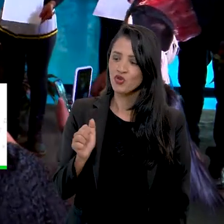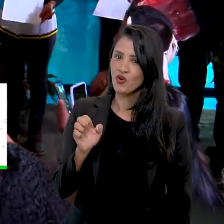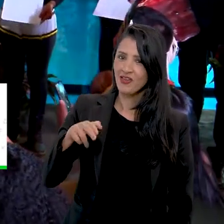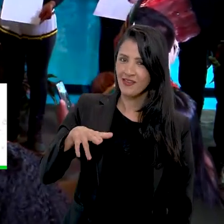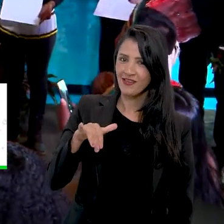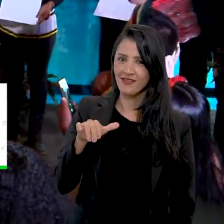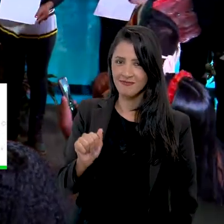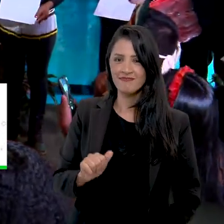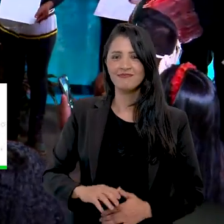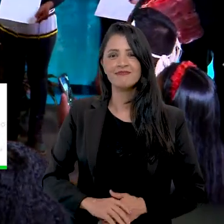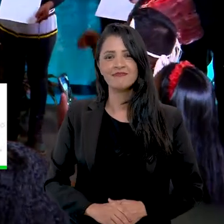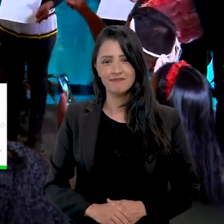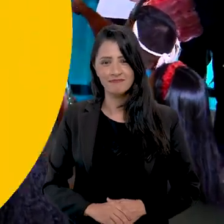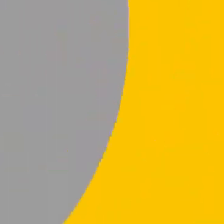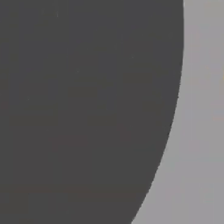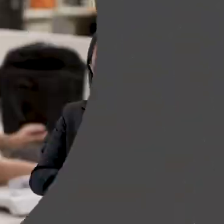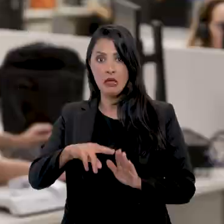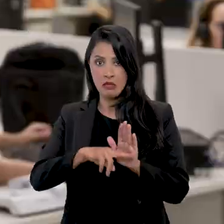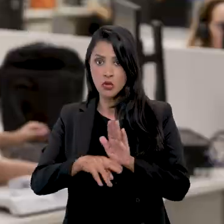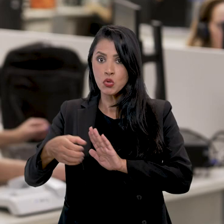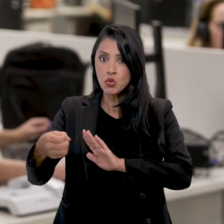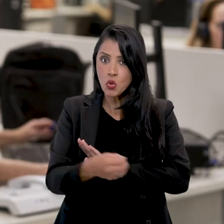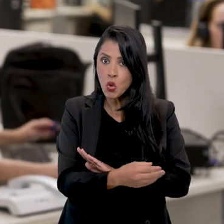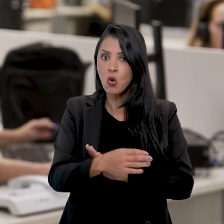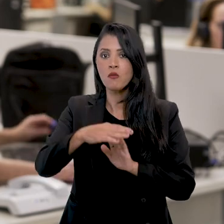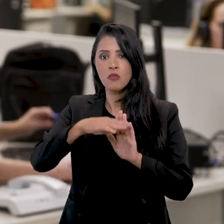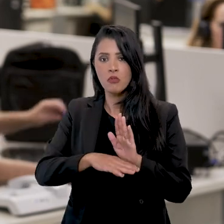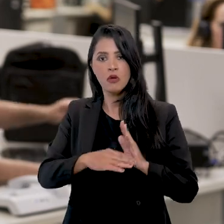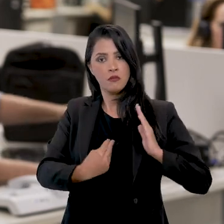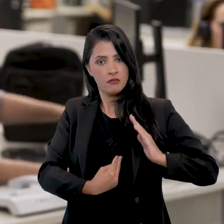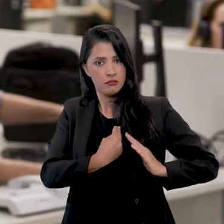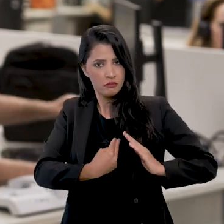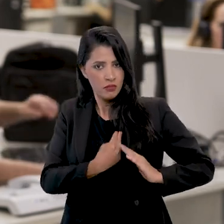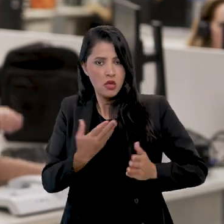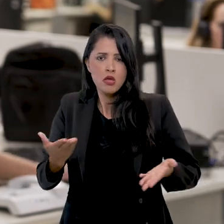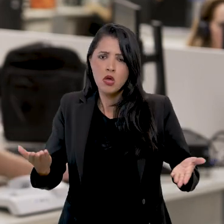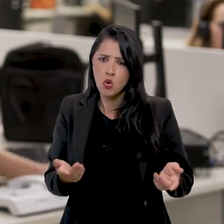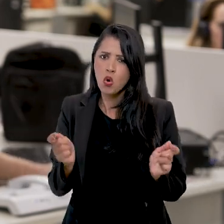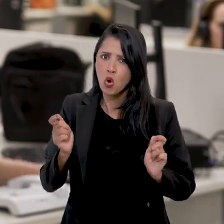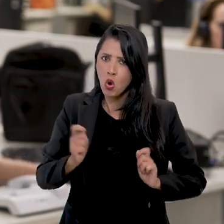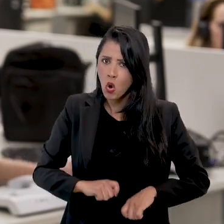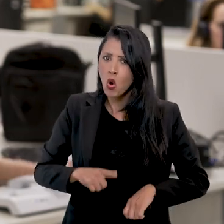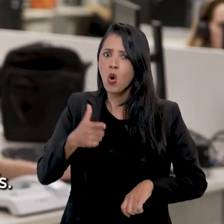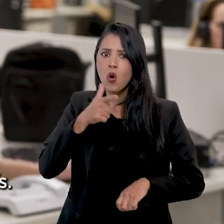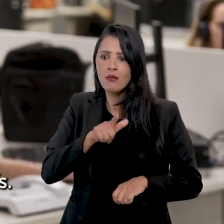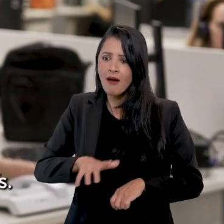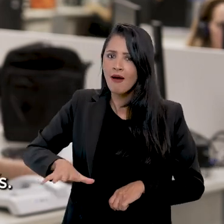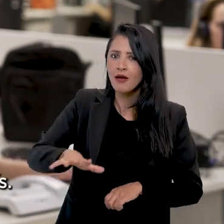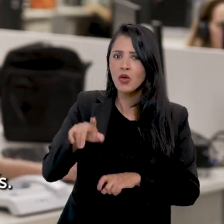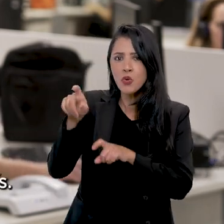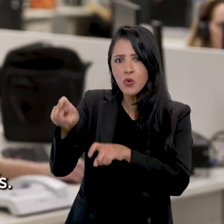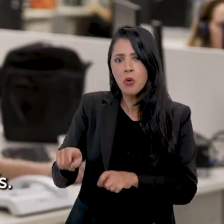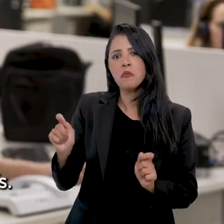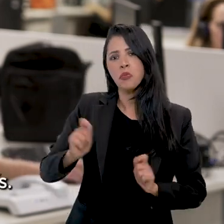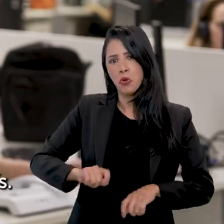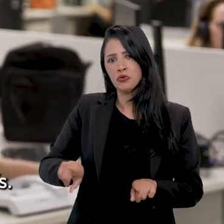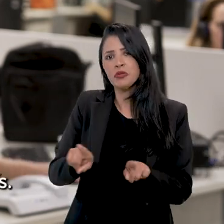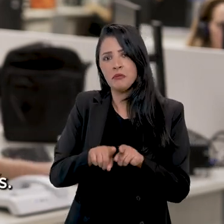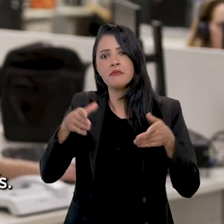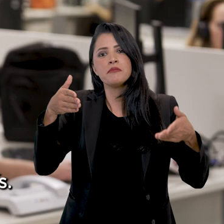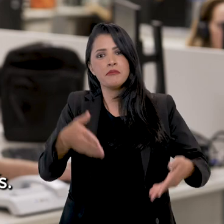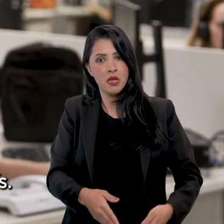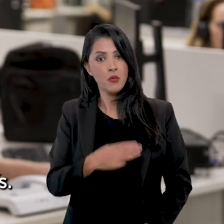da FUNAI, Joênia Wapchana. Novas regras para o programa Minha Casa Minha Vida, que agora chega às áreas